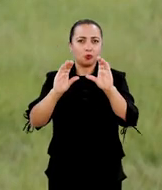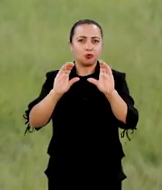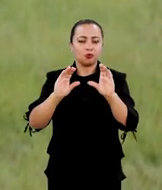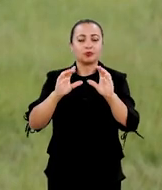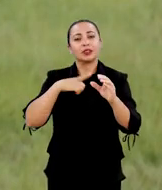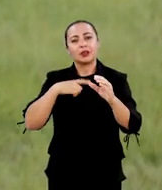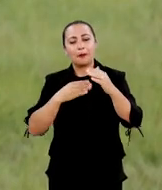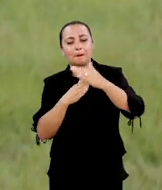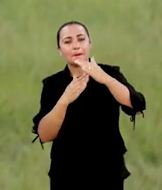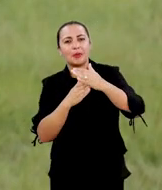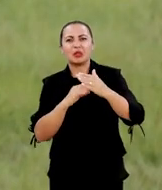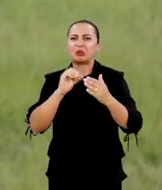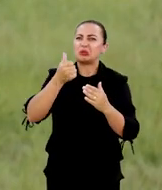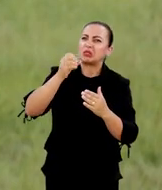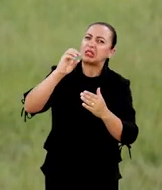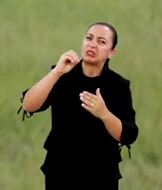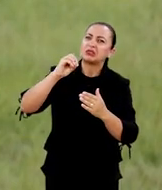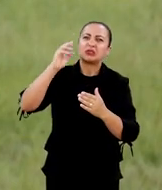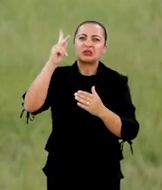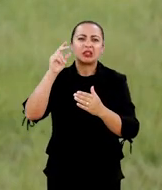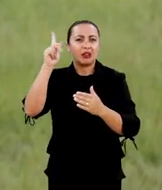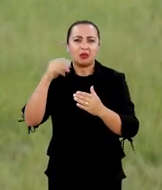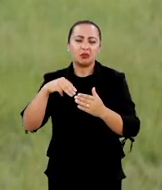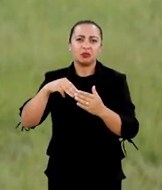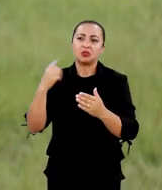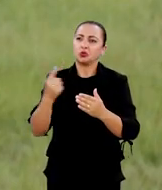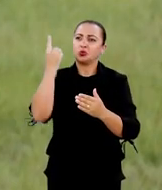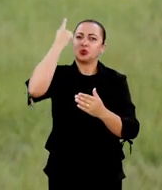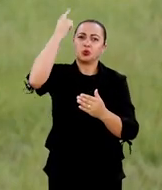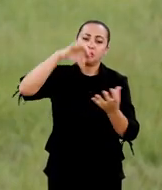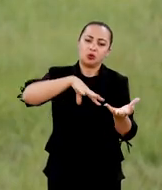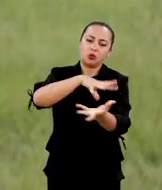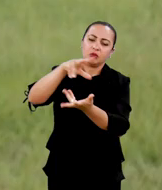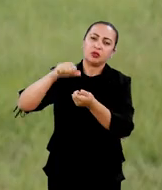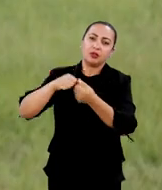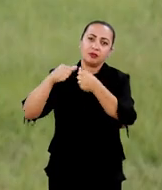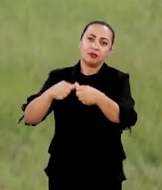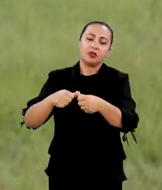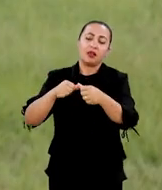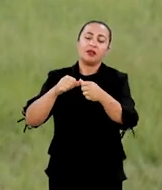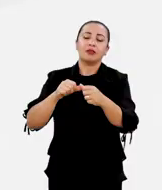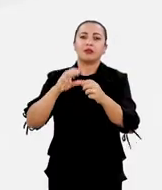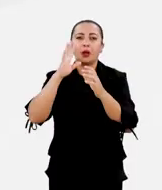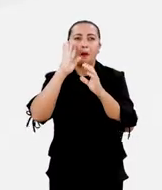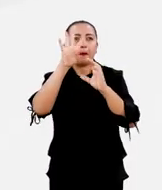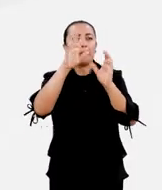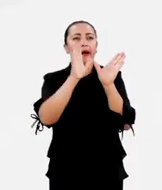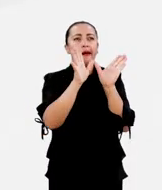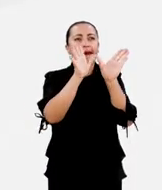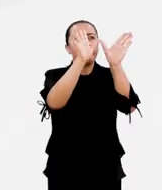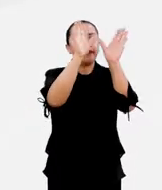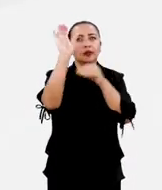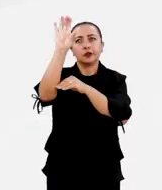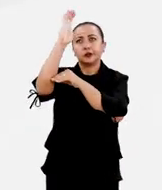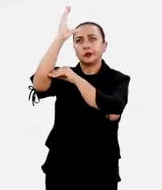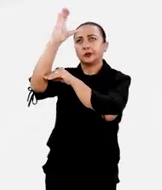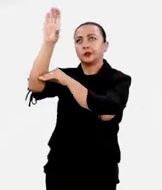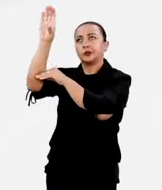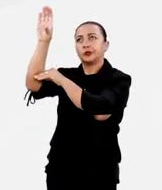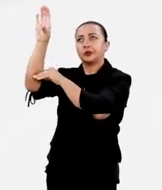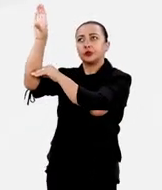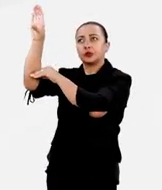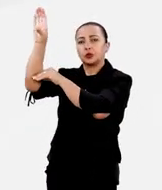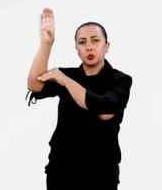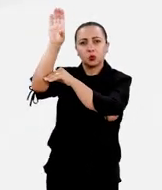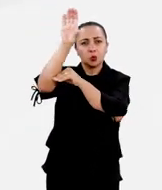baixa órbita. Ele está mais ou menos a uns 600 km de altitude. Eles têm umas órbitas específicas. Então, ele observa o satélite,